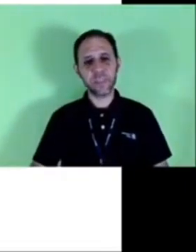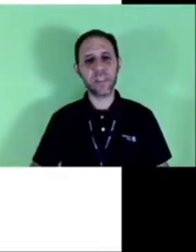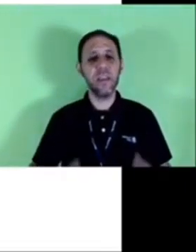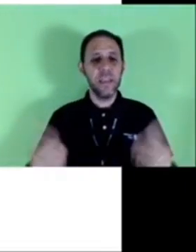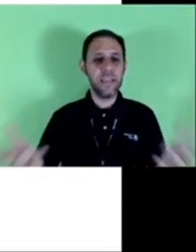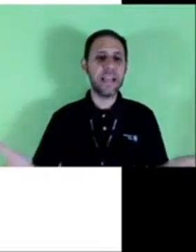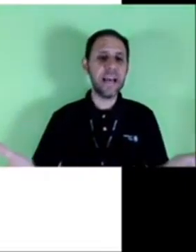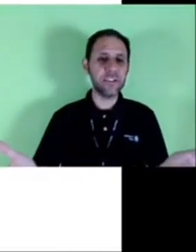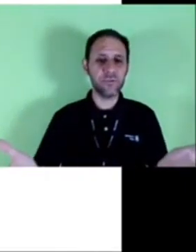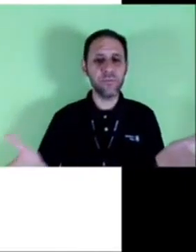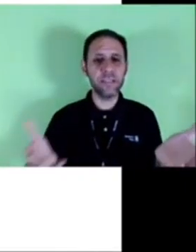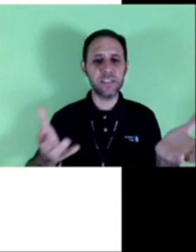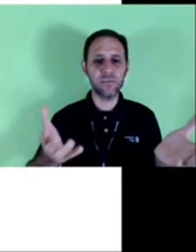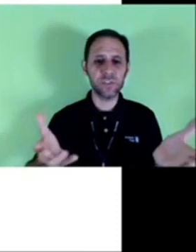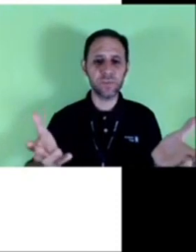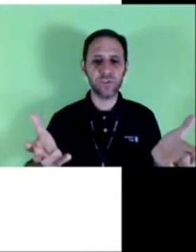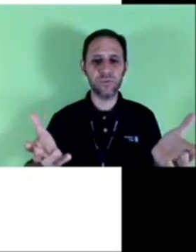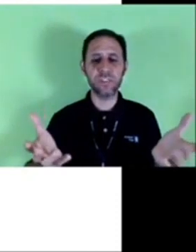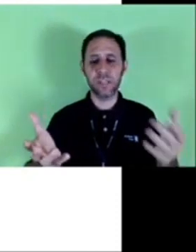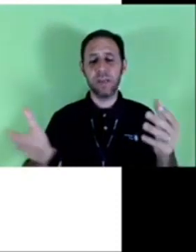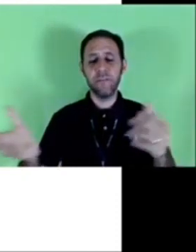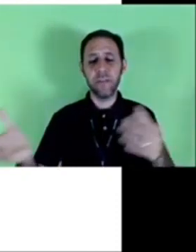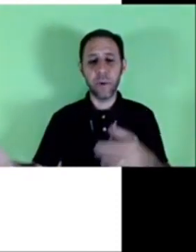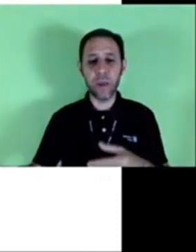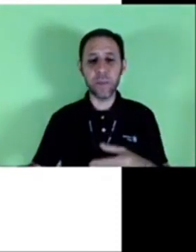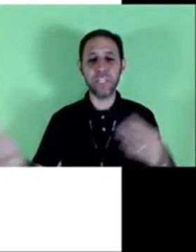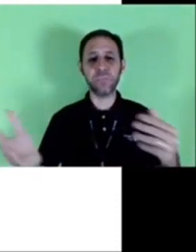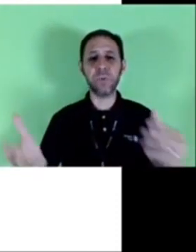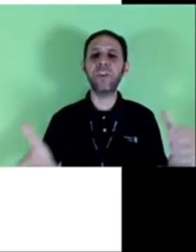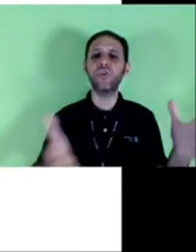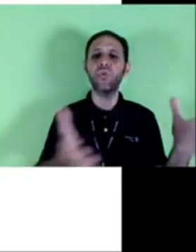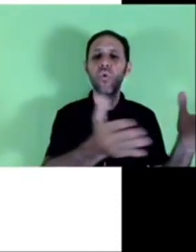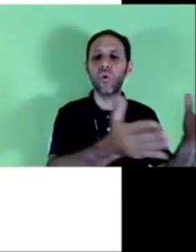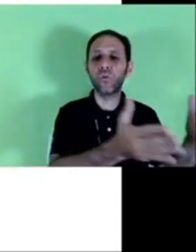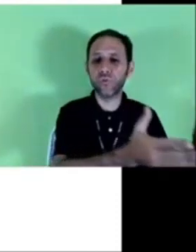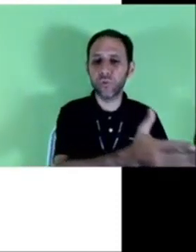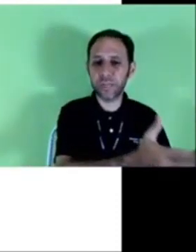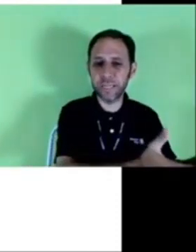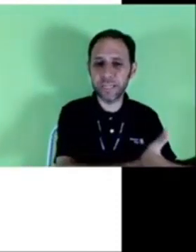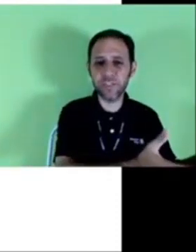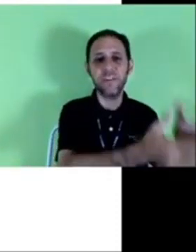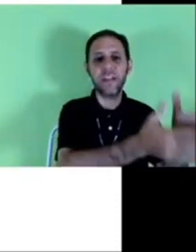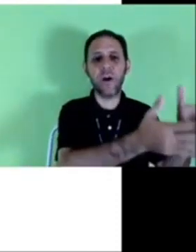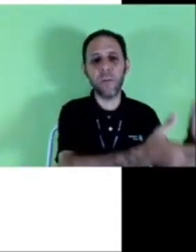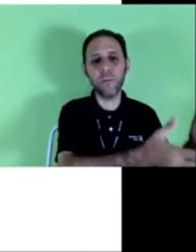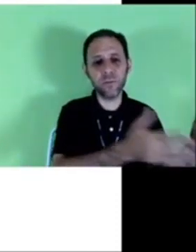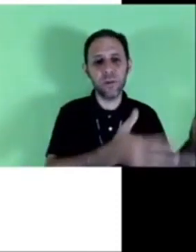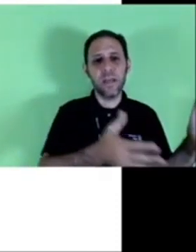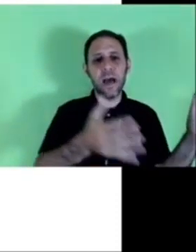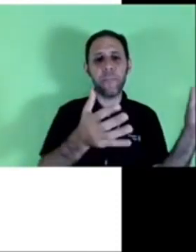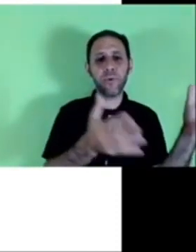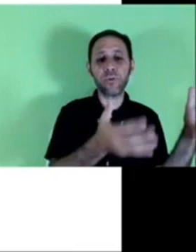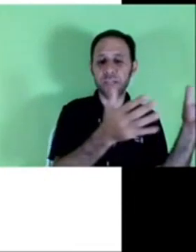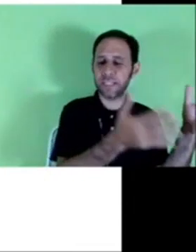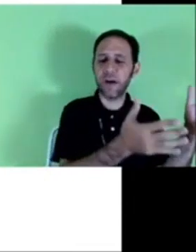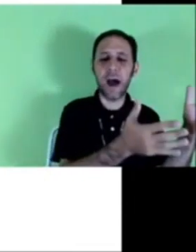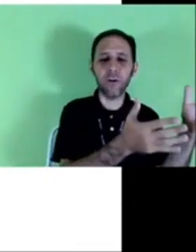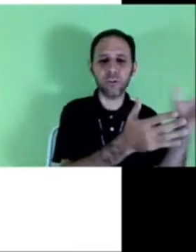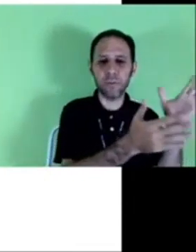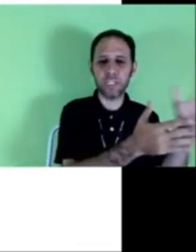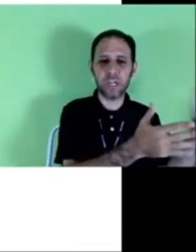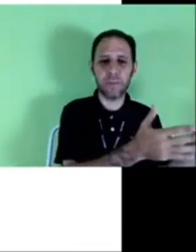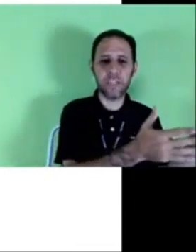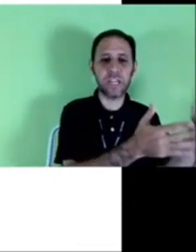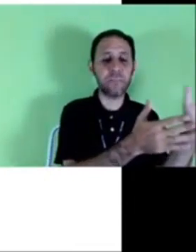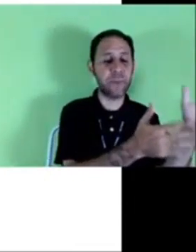E caso uma das duas pessoas vira a morrer, principalmente o outorgante vira a óbito, a procuração